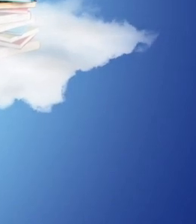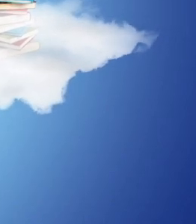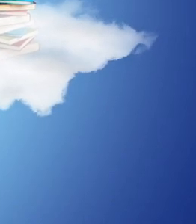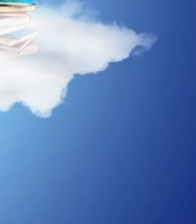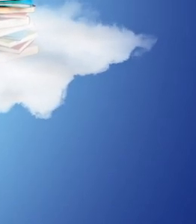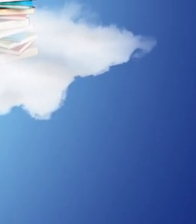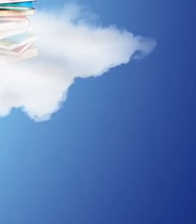E até a próxima aula. Transcrição Negri